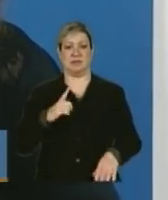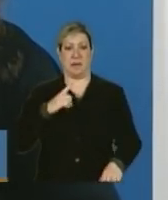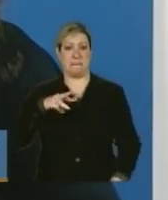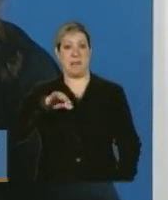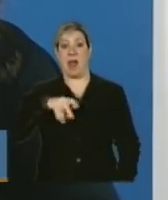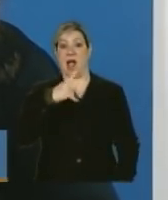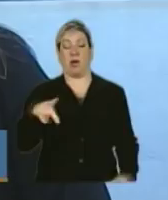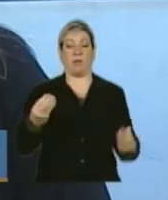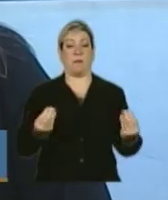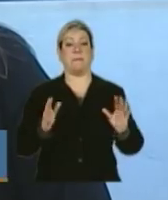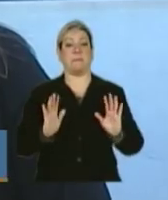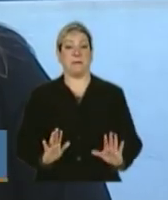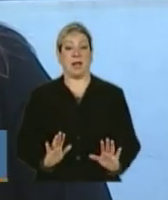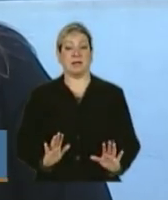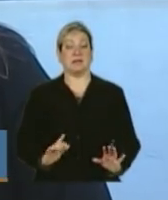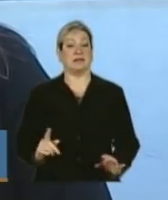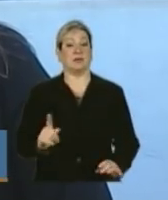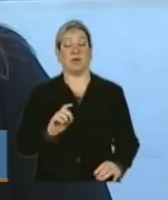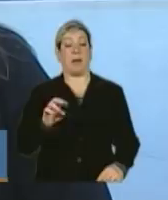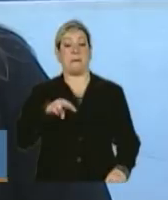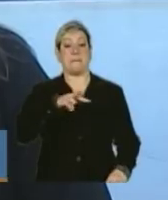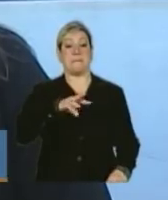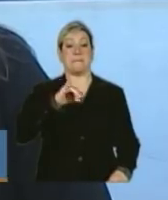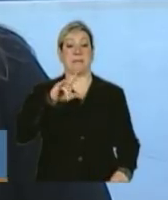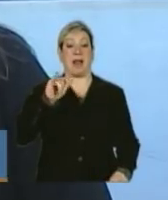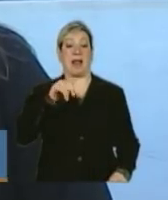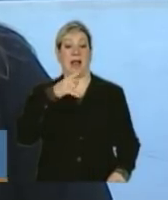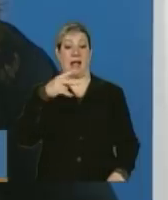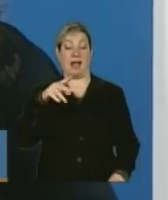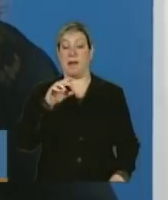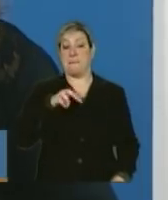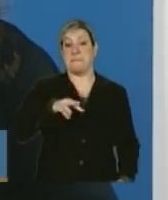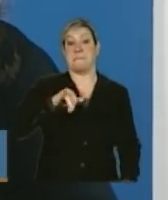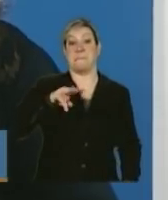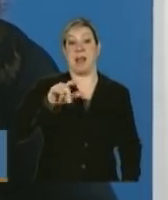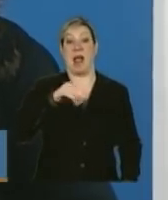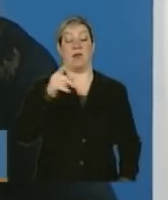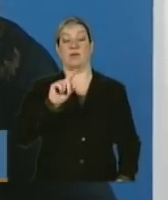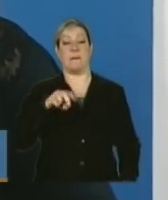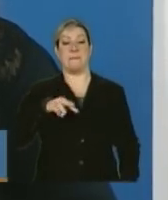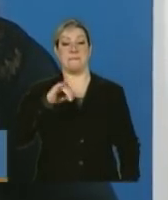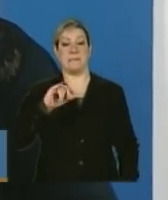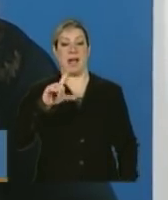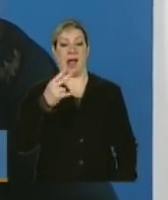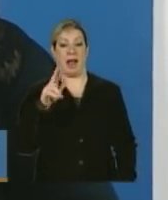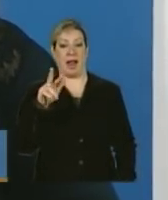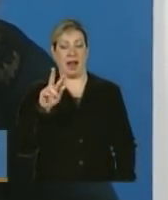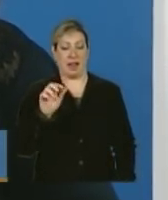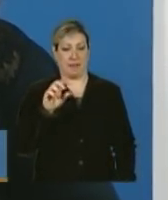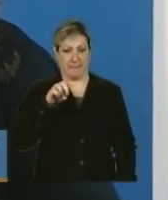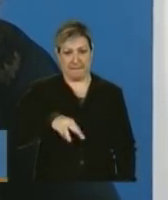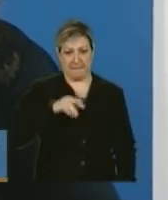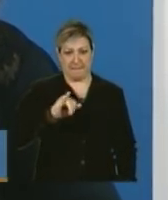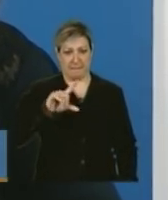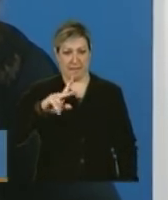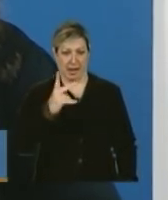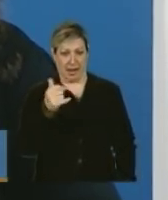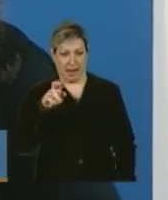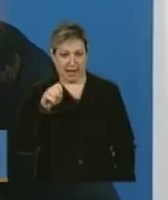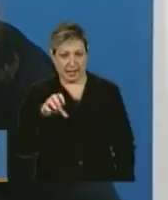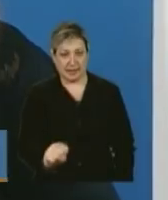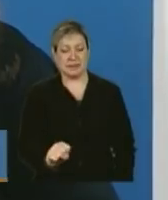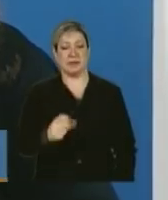atingir milhões e milhões de famílias. Não, são milhares. Na verdade, são milhares. São milhares de famílias as que não estão ainda incluídas no Cadastro Único.